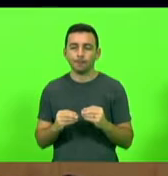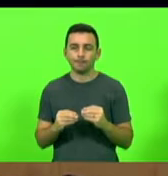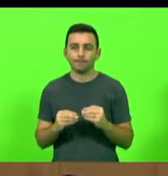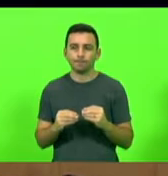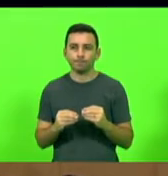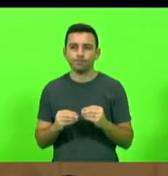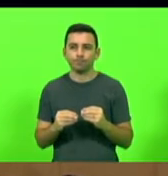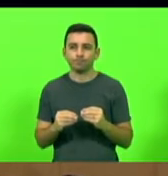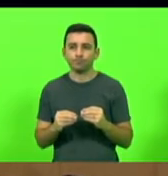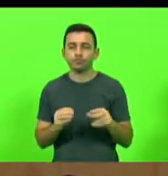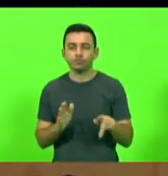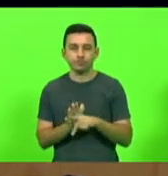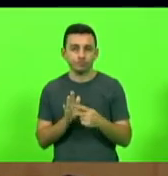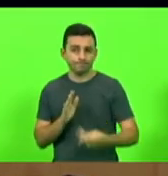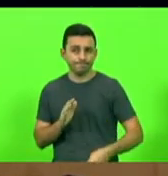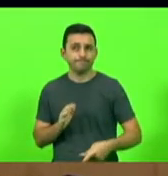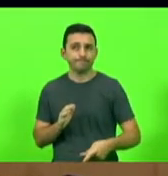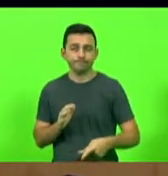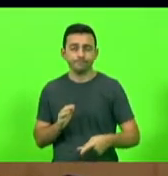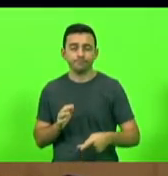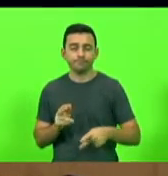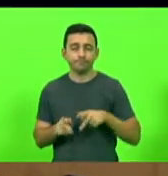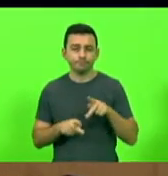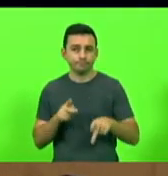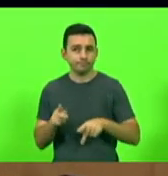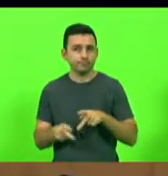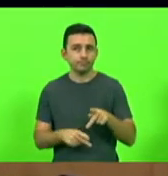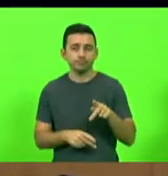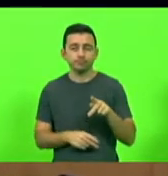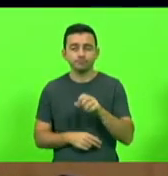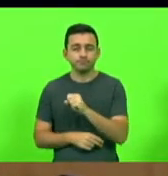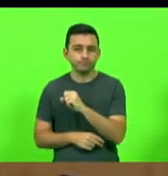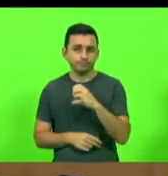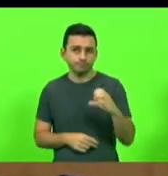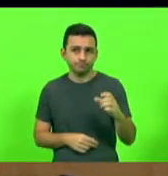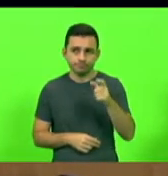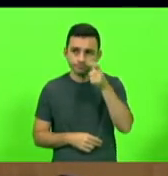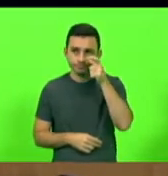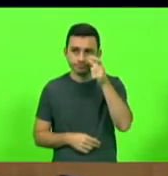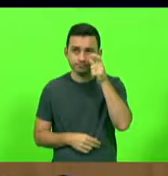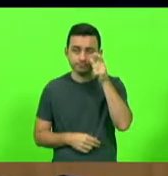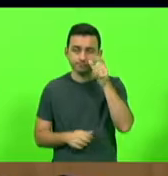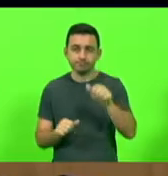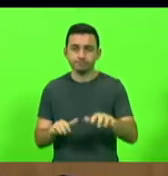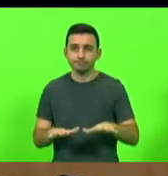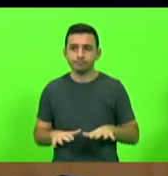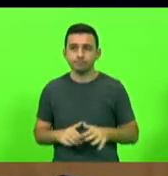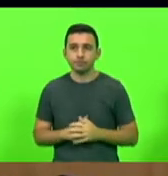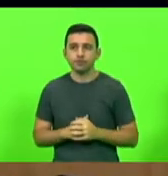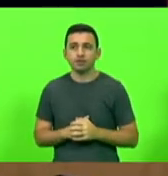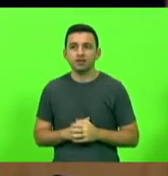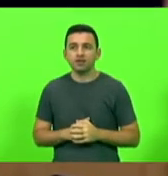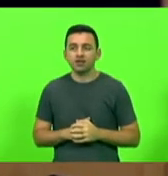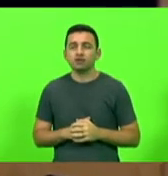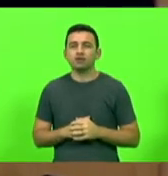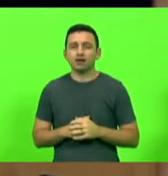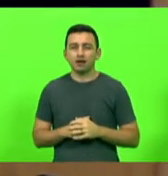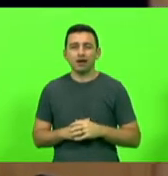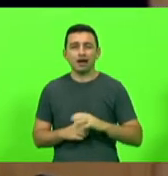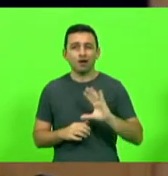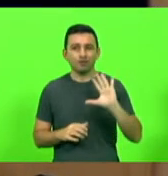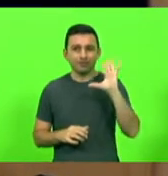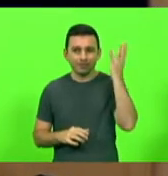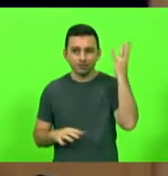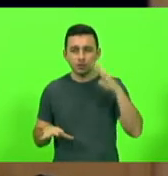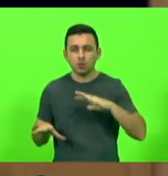estimadas catarinenses que acompanham esta sessão. A seca que vem atingindo